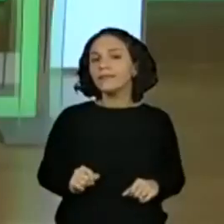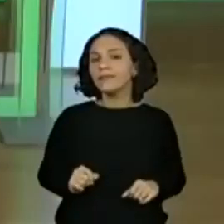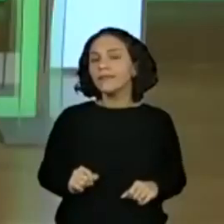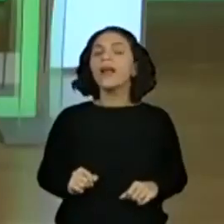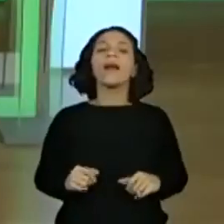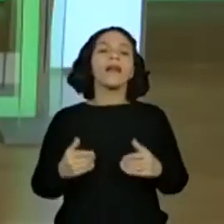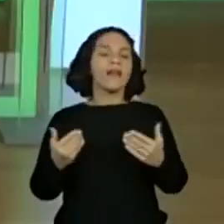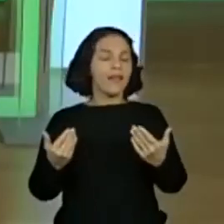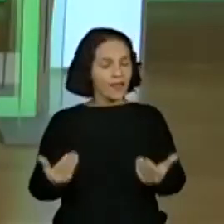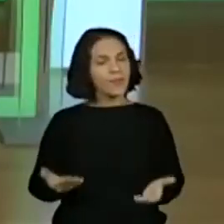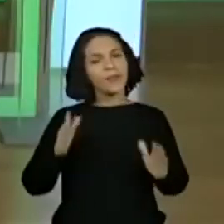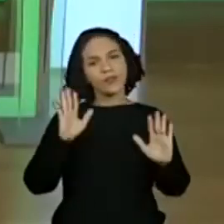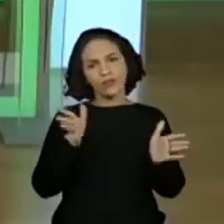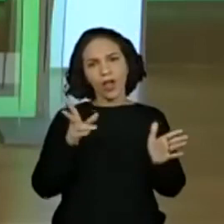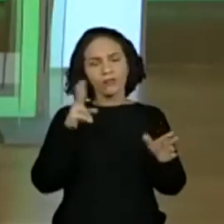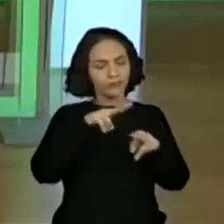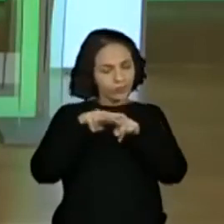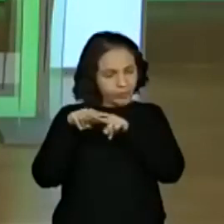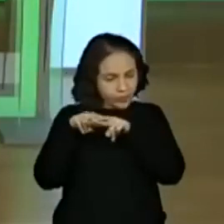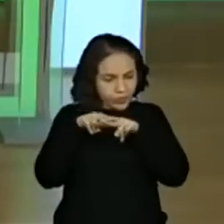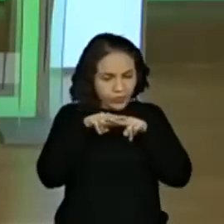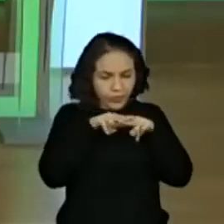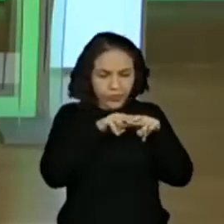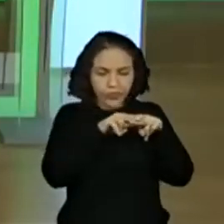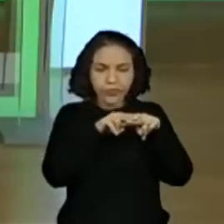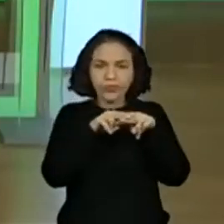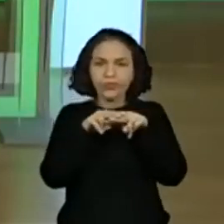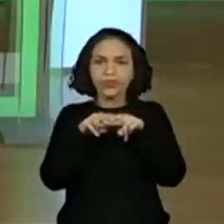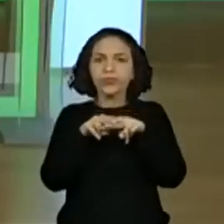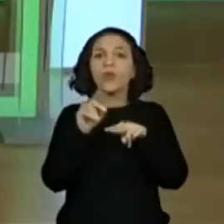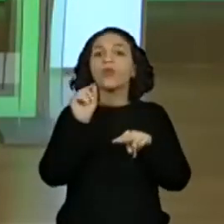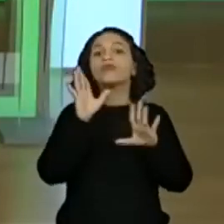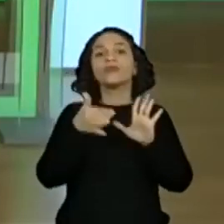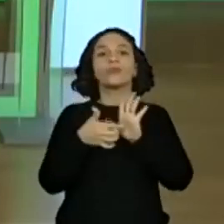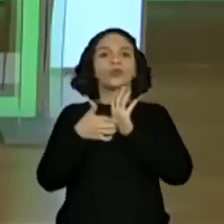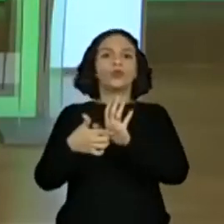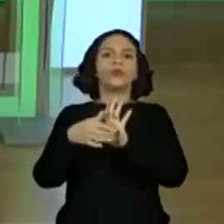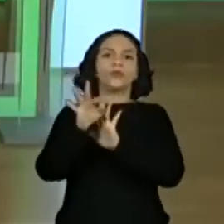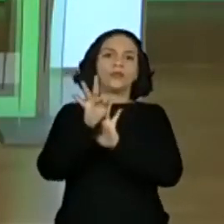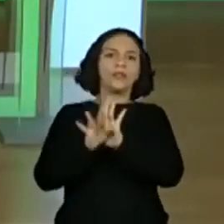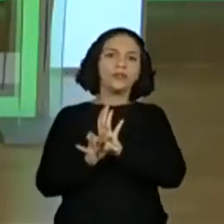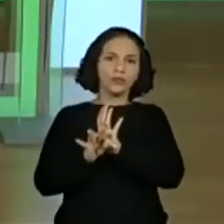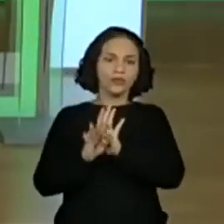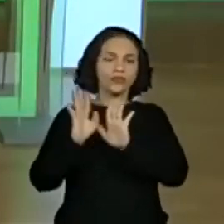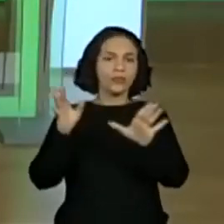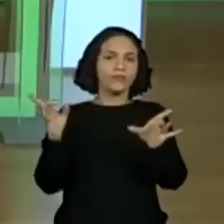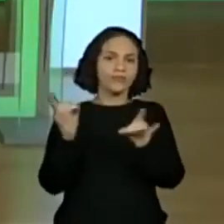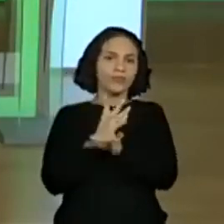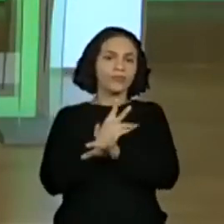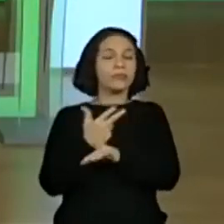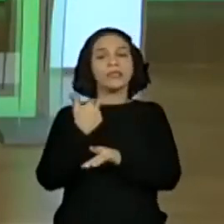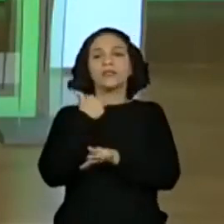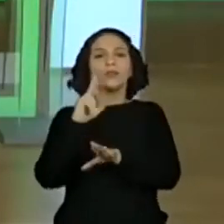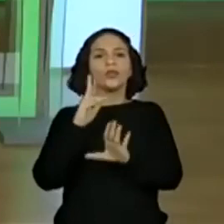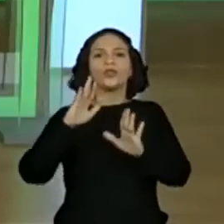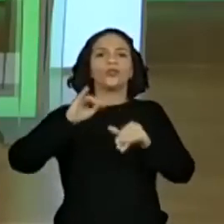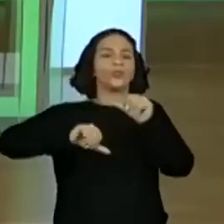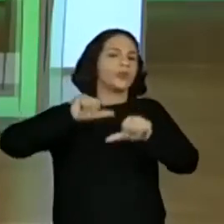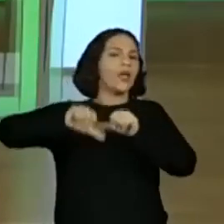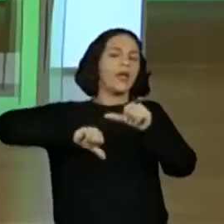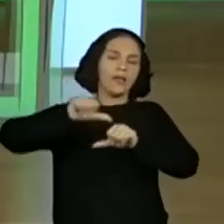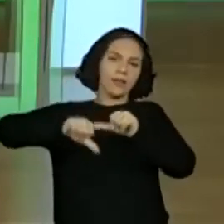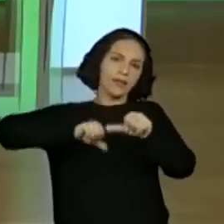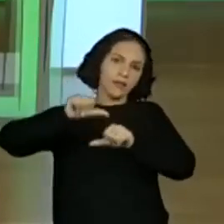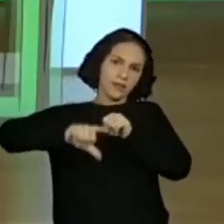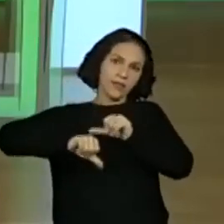fizemos todo o levantamento daquilo que já está posto no texto, daquilo que a gente não pode modificar, que já estava